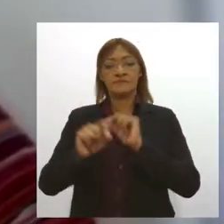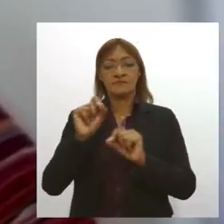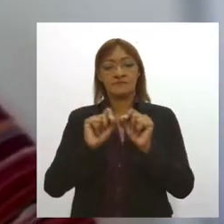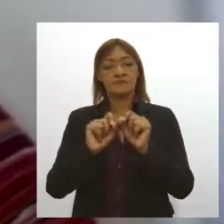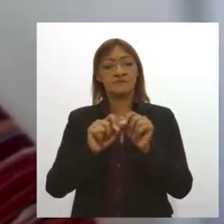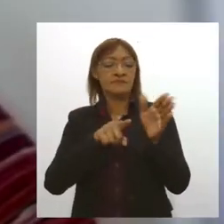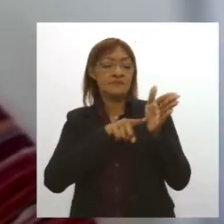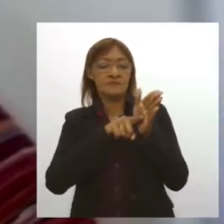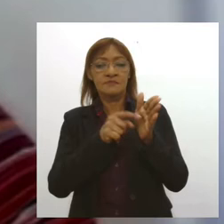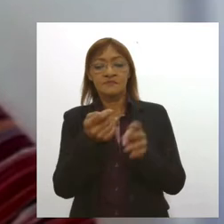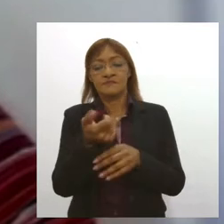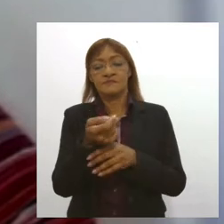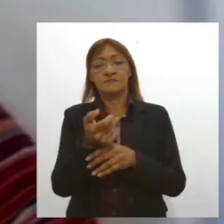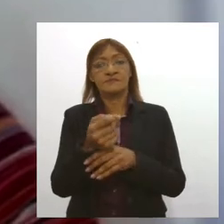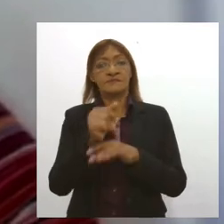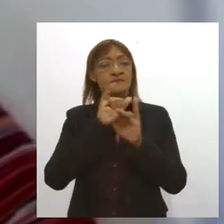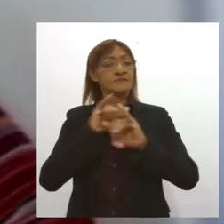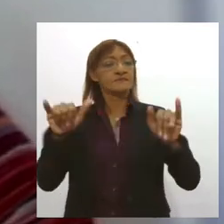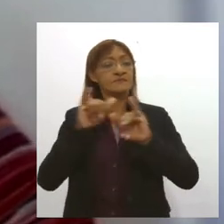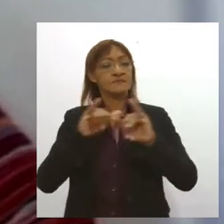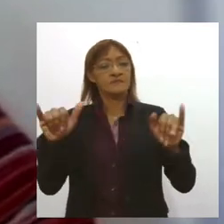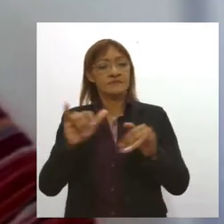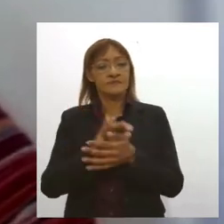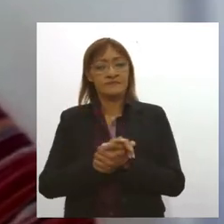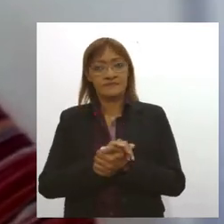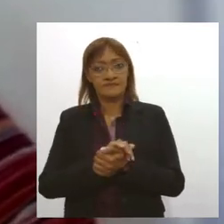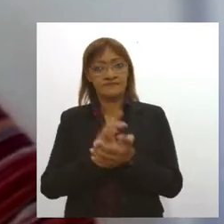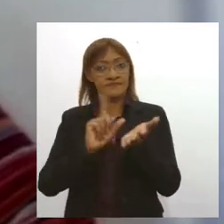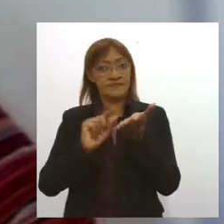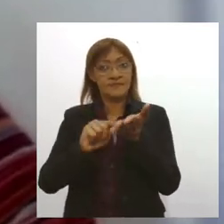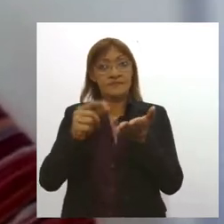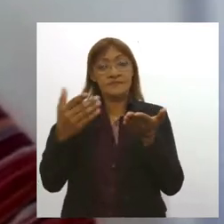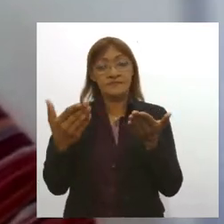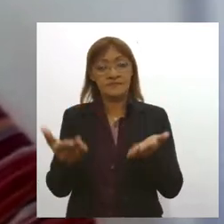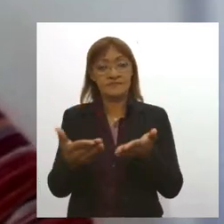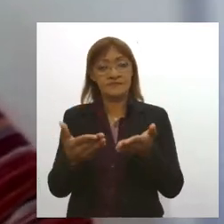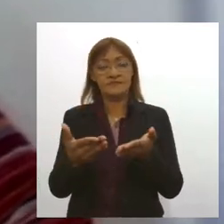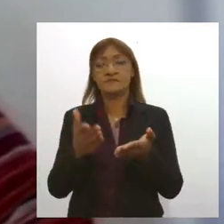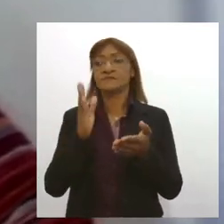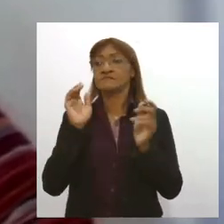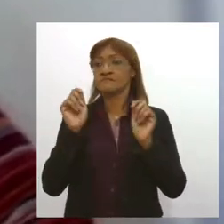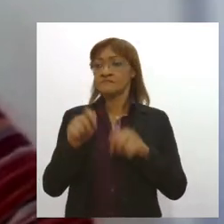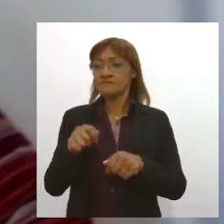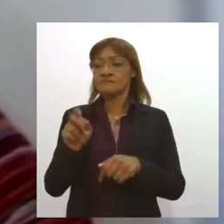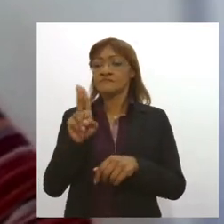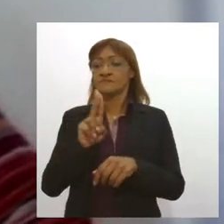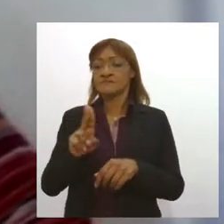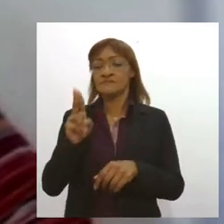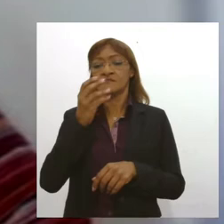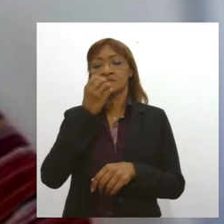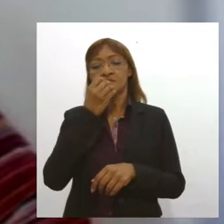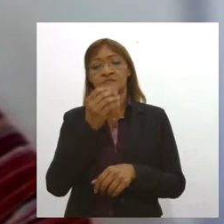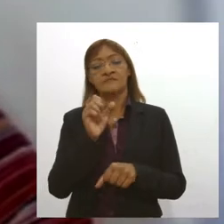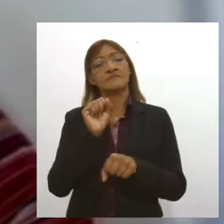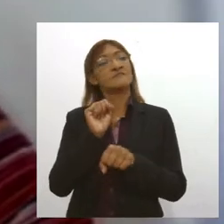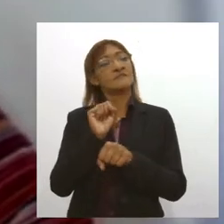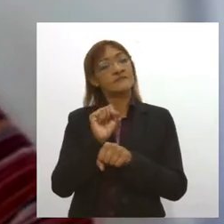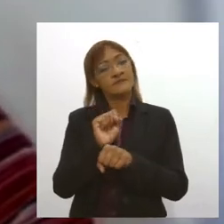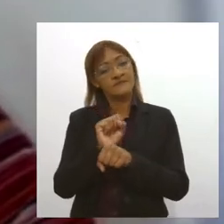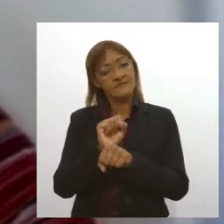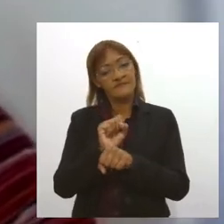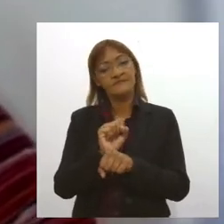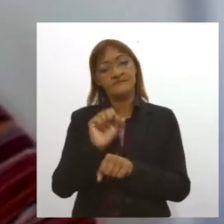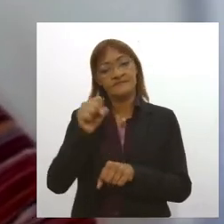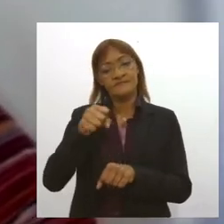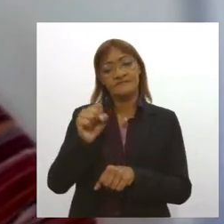estudos publicados e que, apesar dele ter o seu uso promissor, né? E a gente precisar esperar ainda, de fato, esses